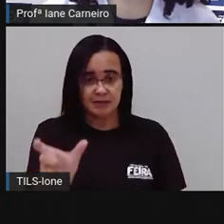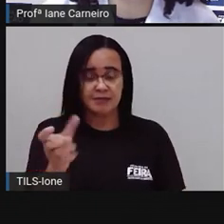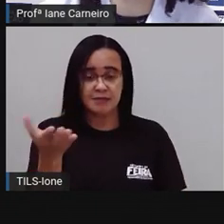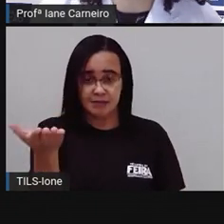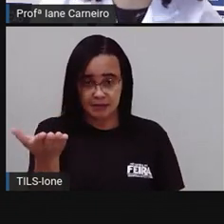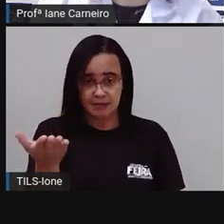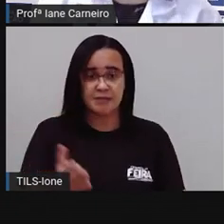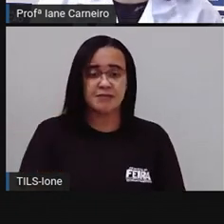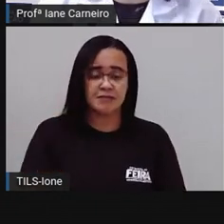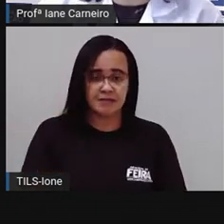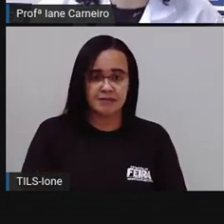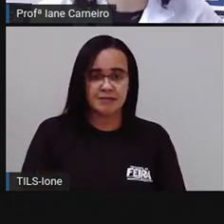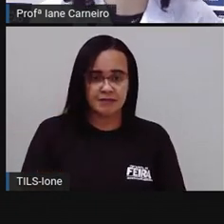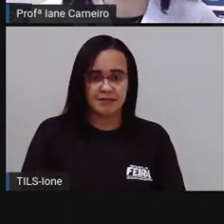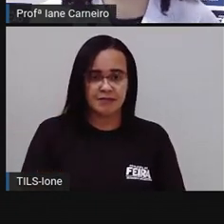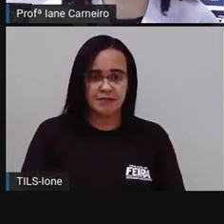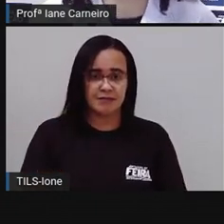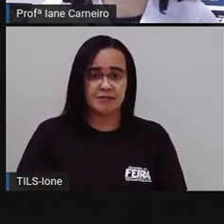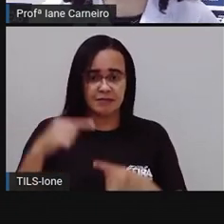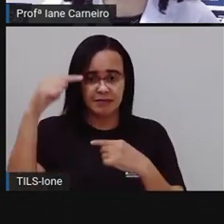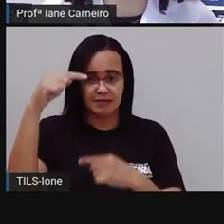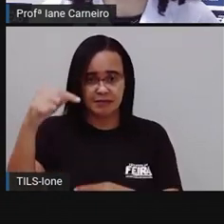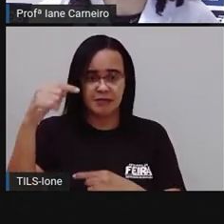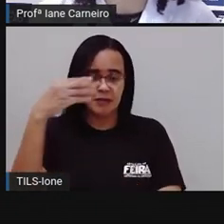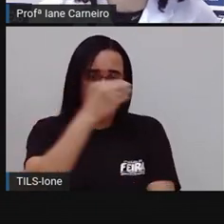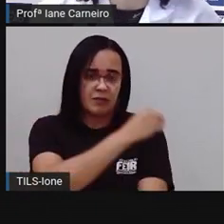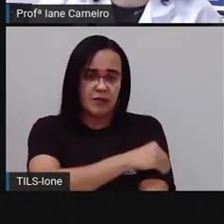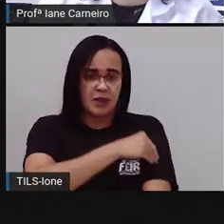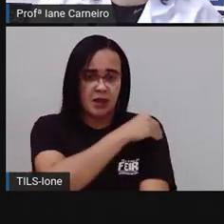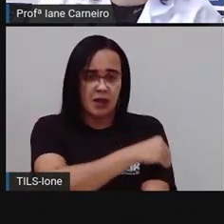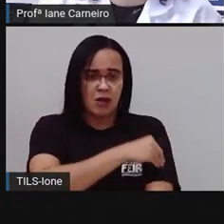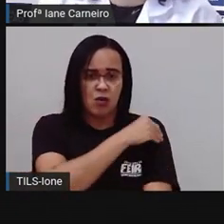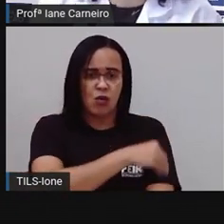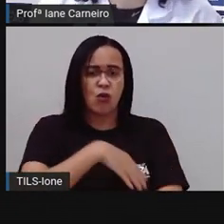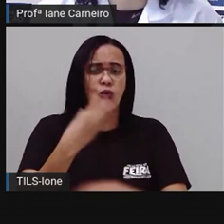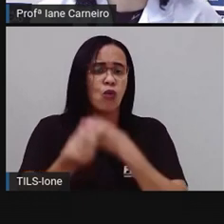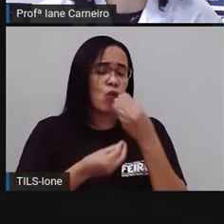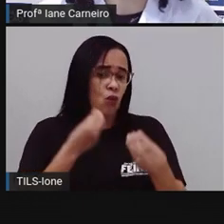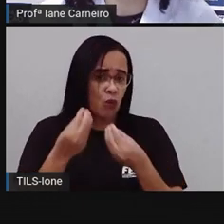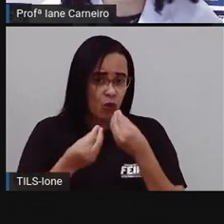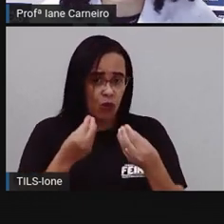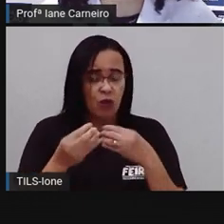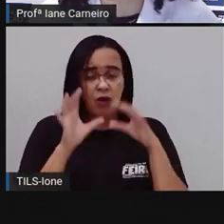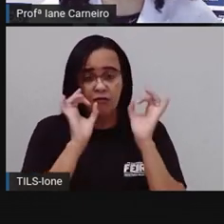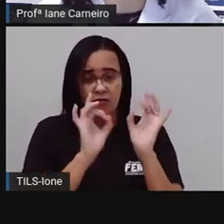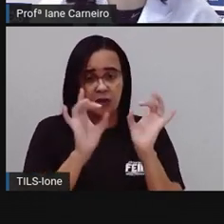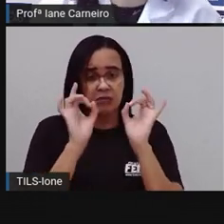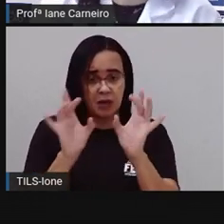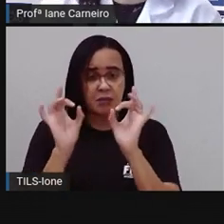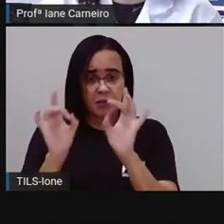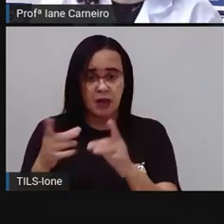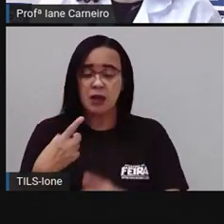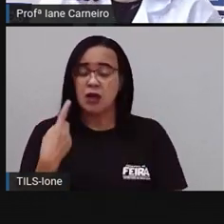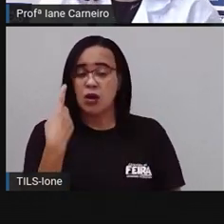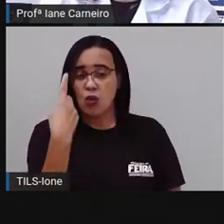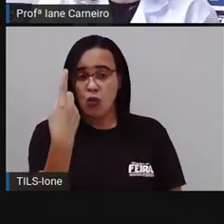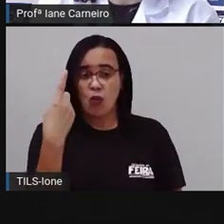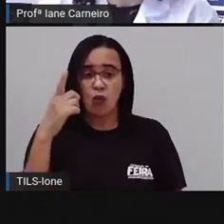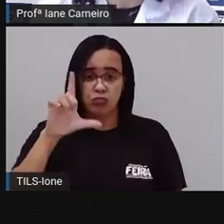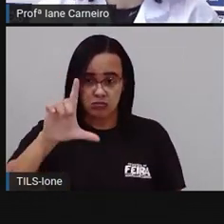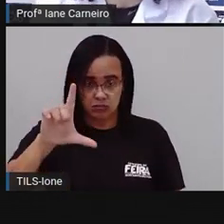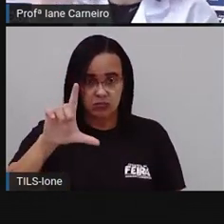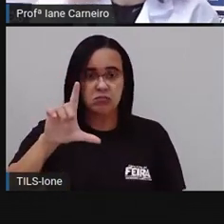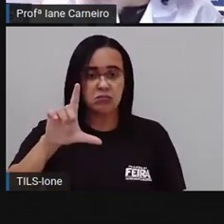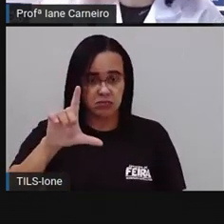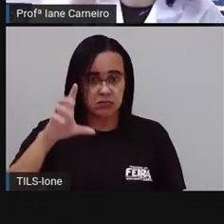litro, né, essa garrafinha aqui de álcool, ela é vendida no litro, né? A quantidade que cabe nessa